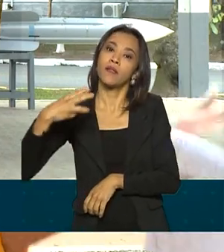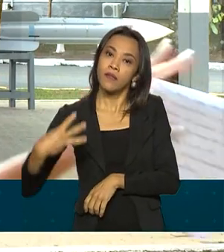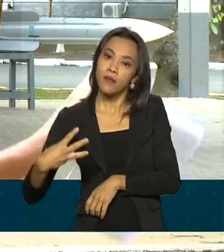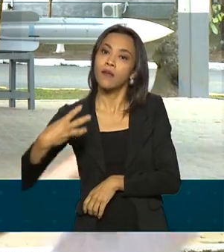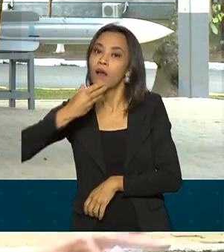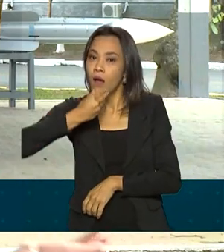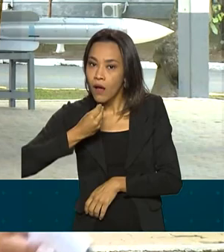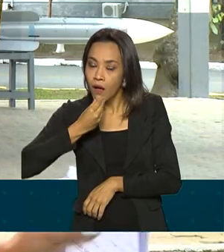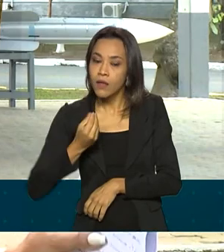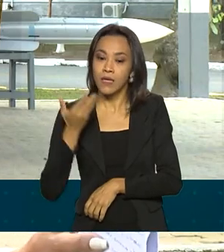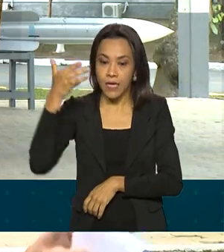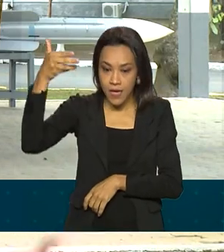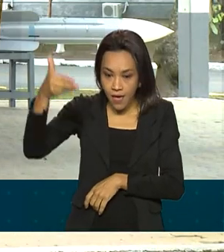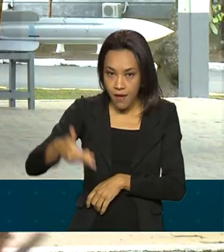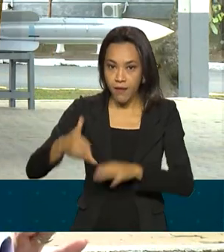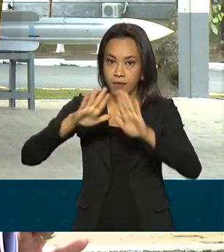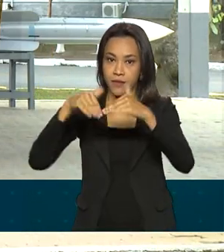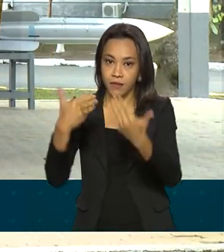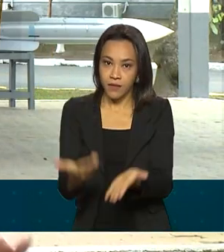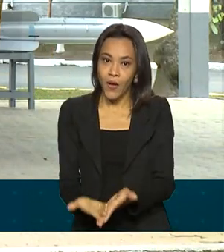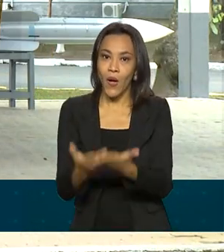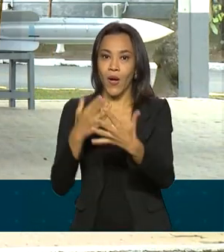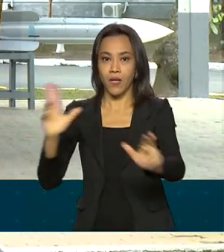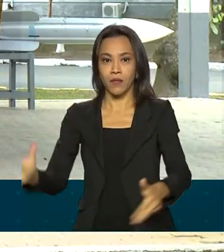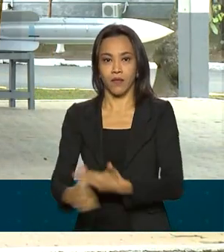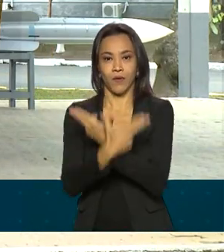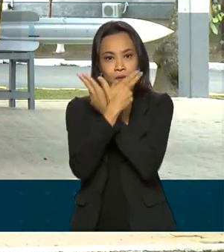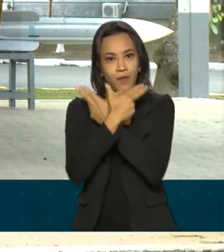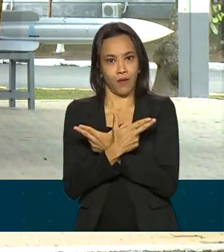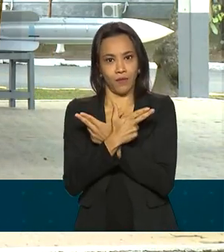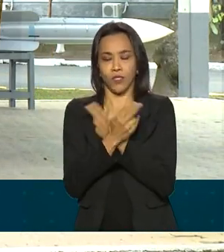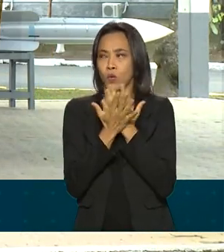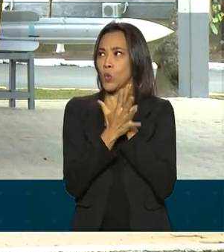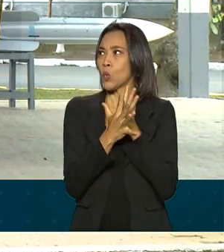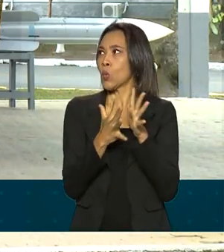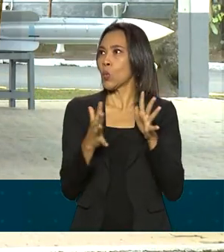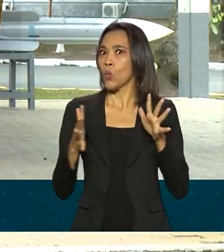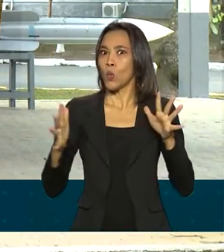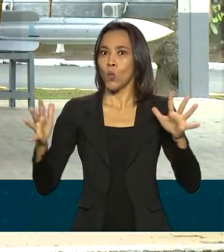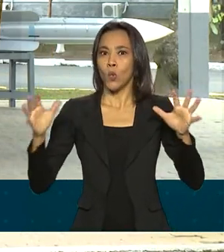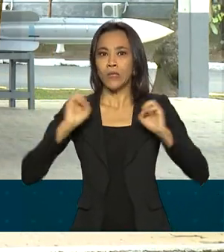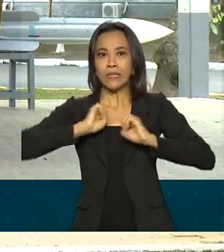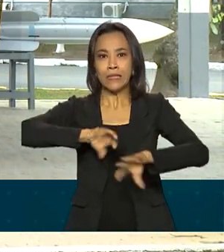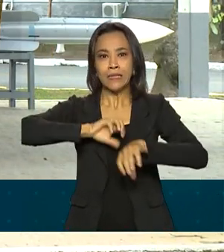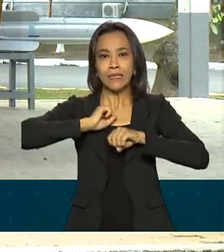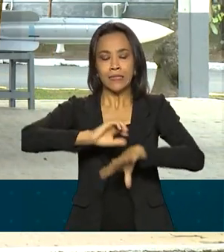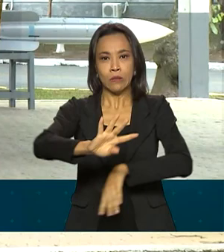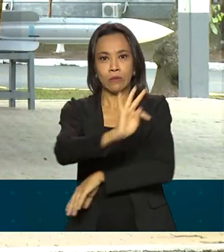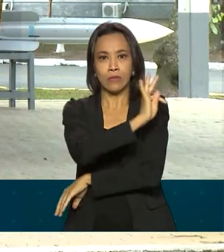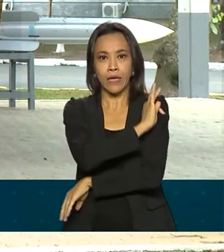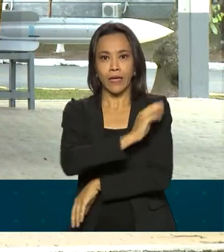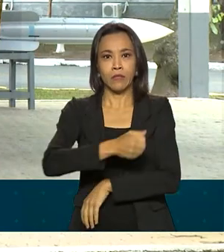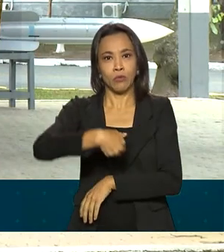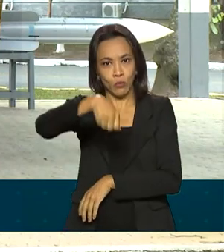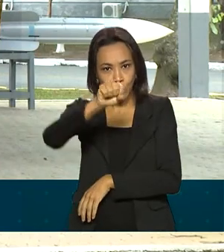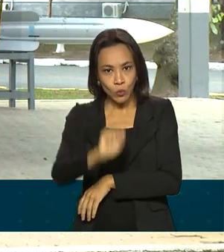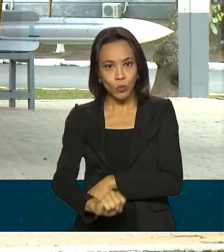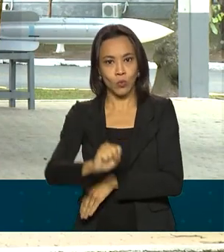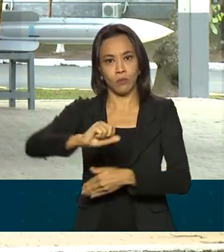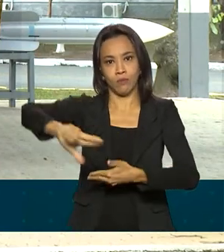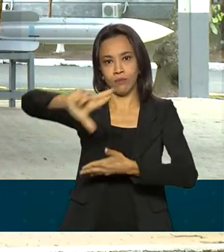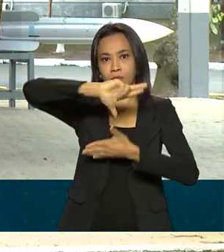dizer que esta escola aqui da Aeronáutica é o maior complexo de ensino técnico militar da América do Sul. São